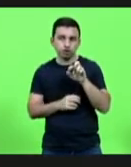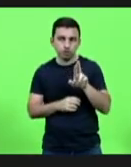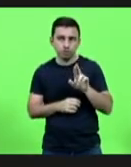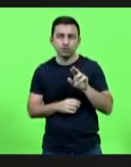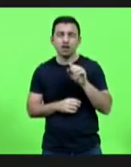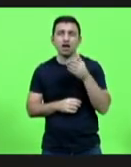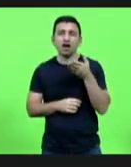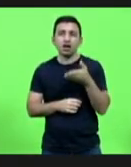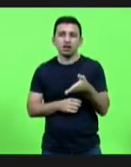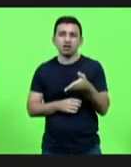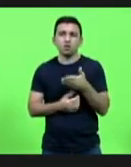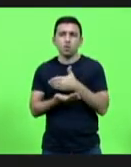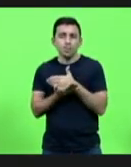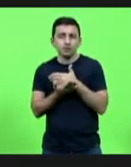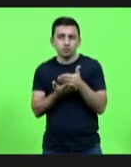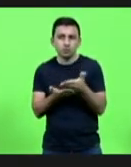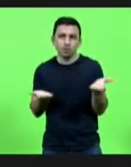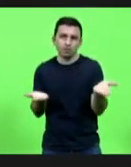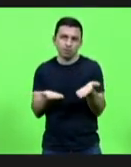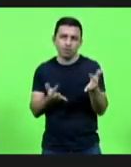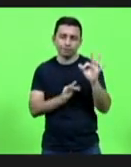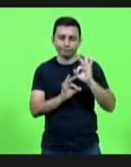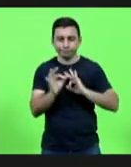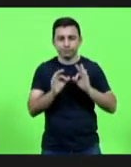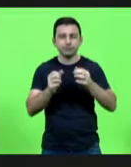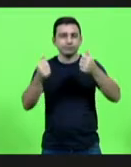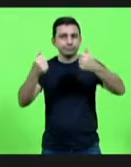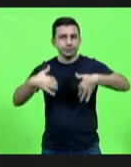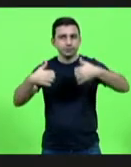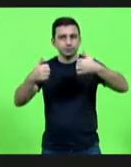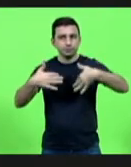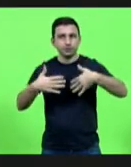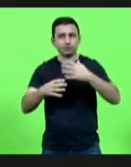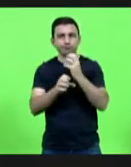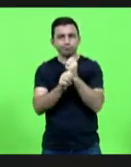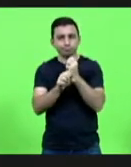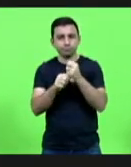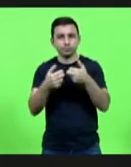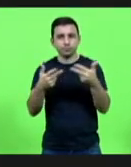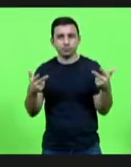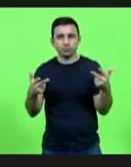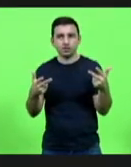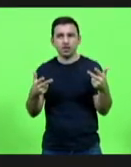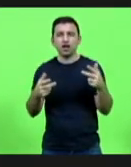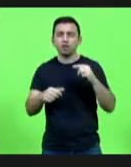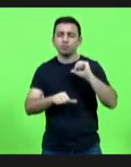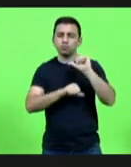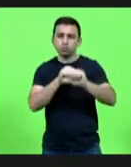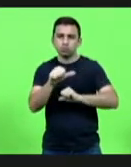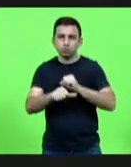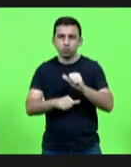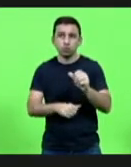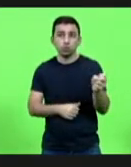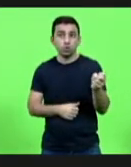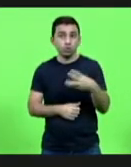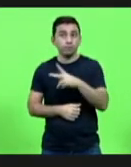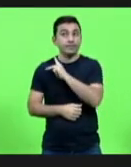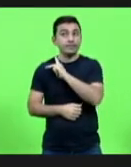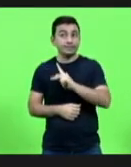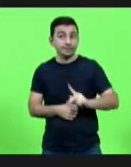fazendo, começou a prestação de contas. Quando teve uma nova presidência, e agora também novos diretores,